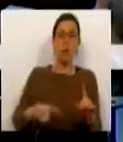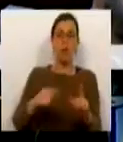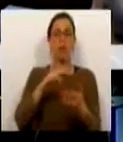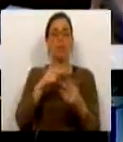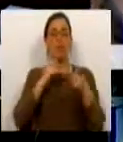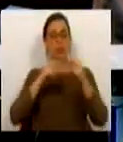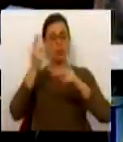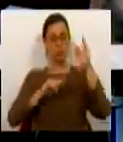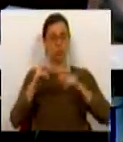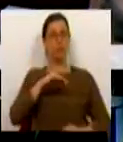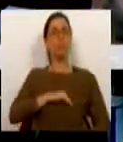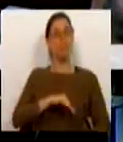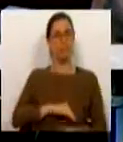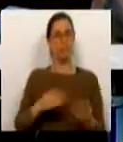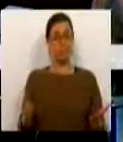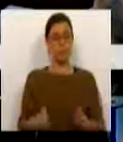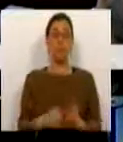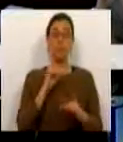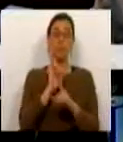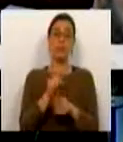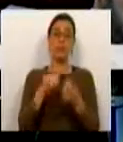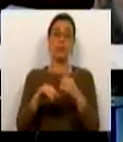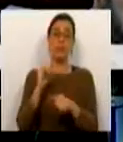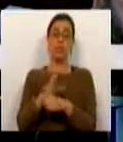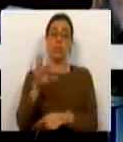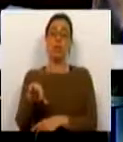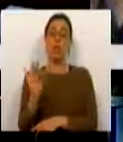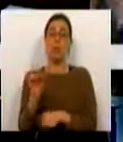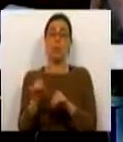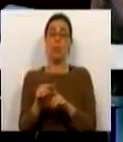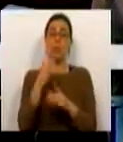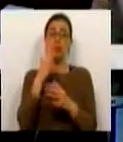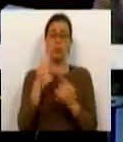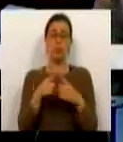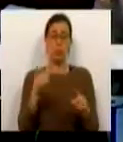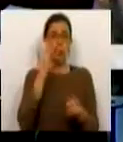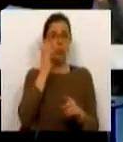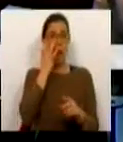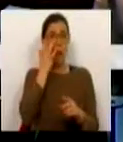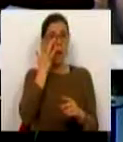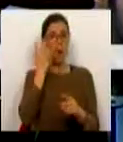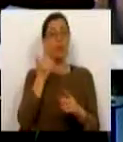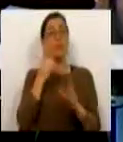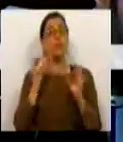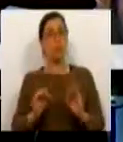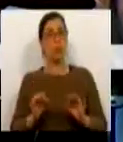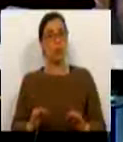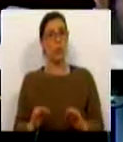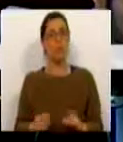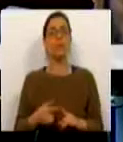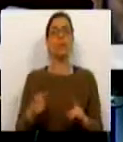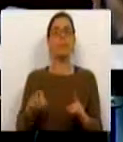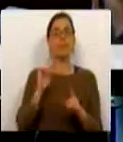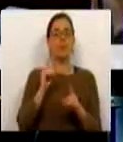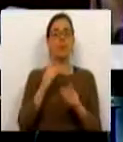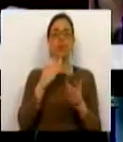de posicionamento remuneratório, enquanto que a outra opção rege-se por normas diferentes. Dito isto, não é